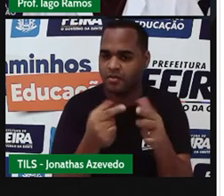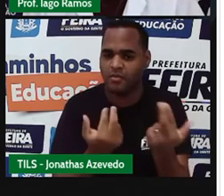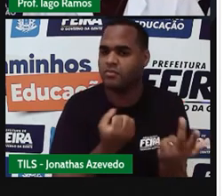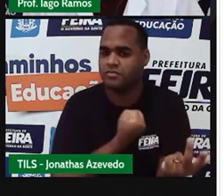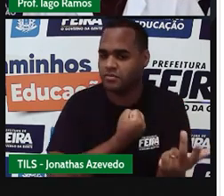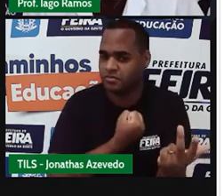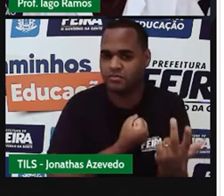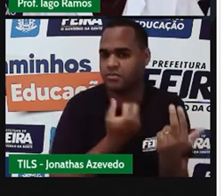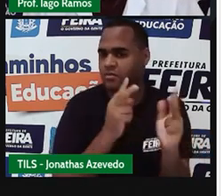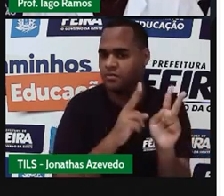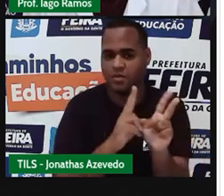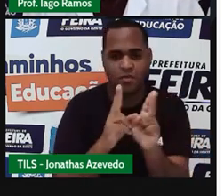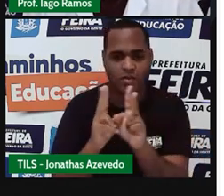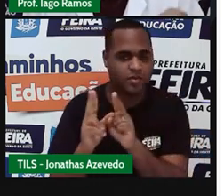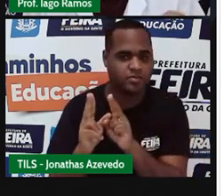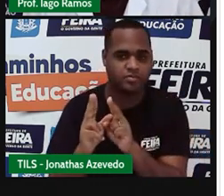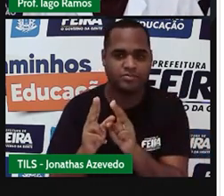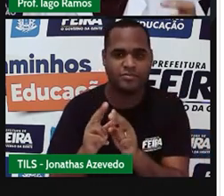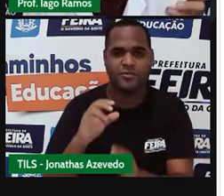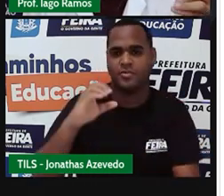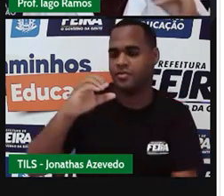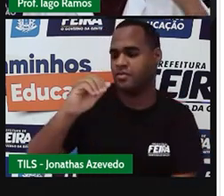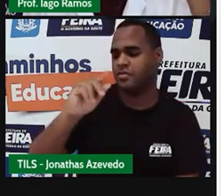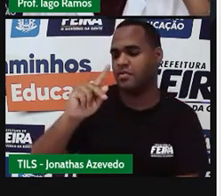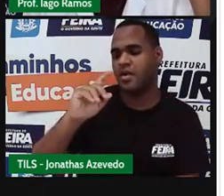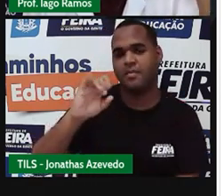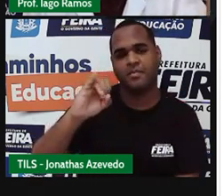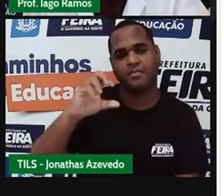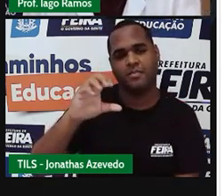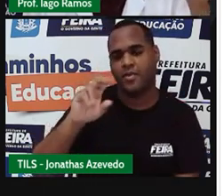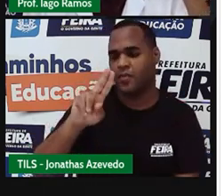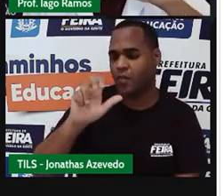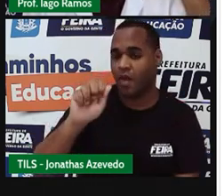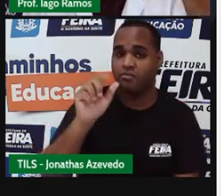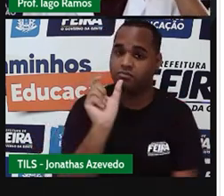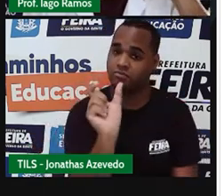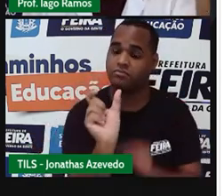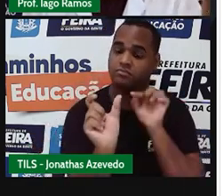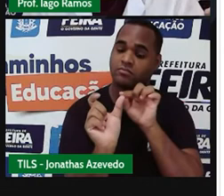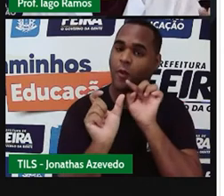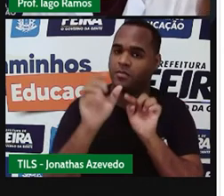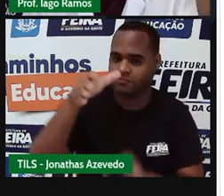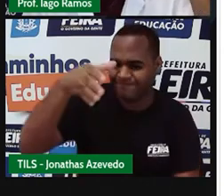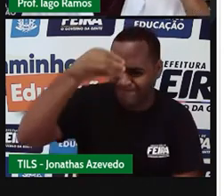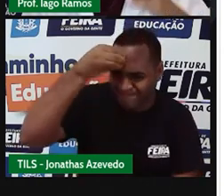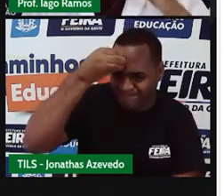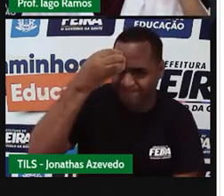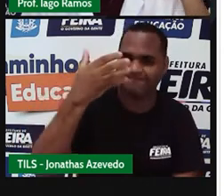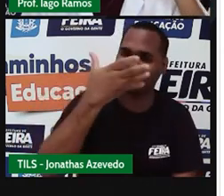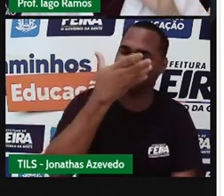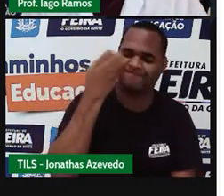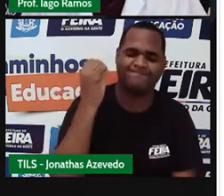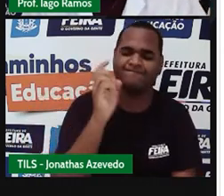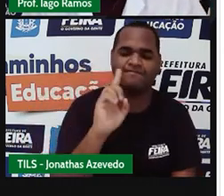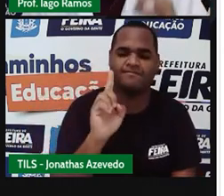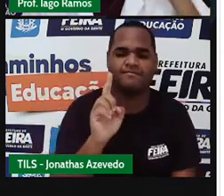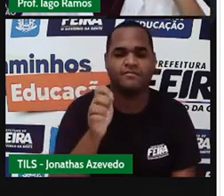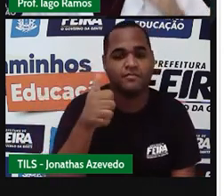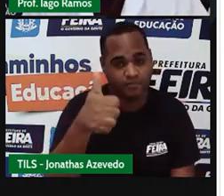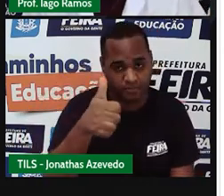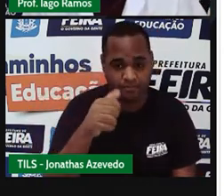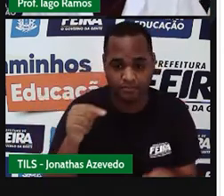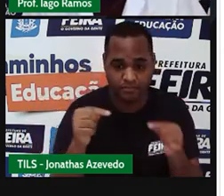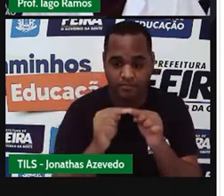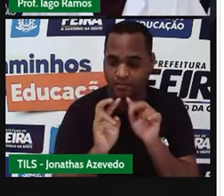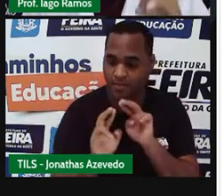número, tá? Então, isso é um número Capicua. Quando você lê ele de frente para trás ou de trás para frente, o resultado